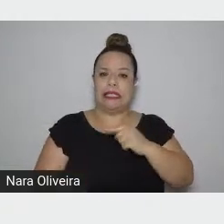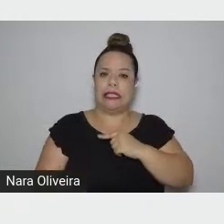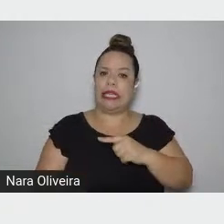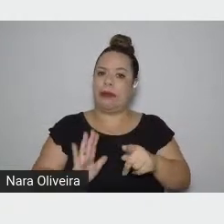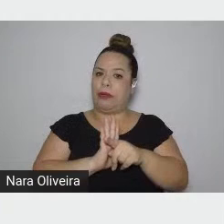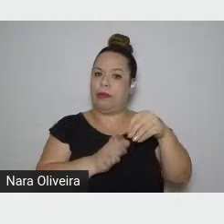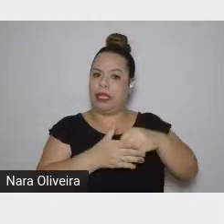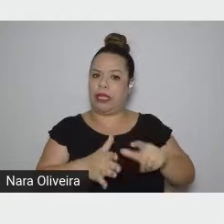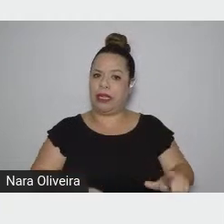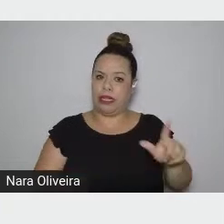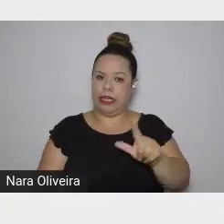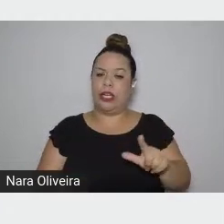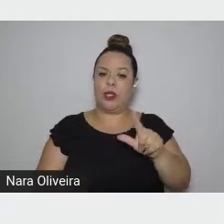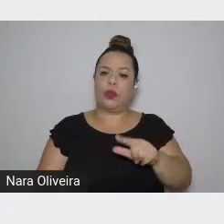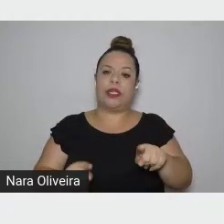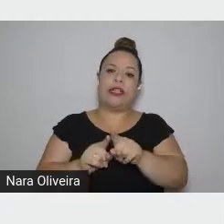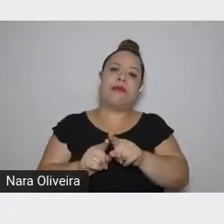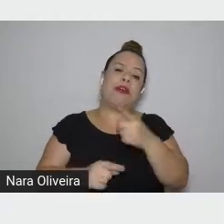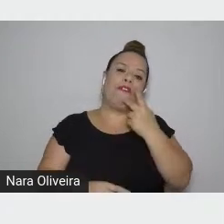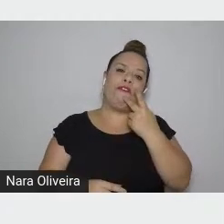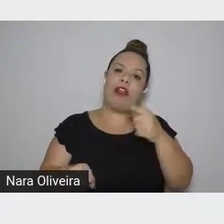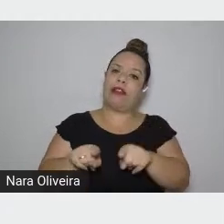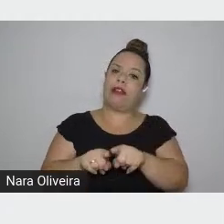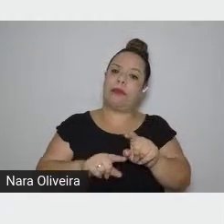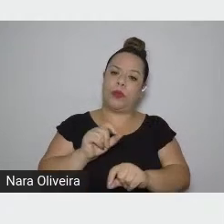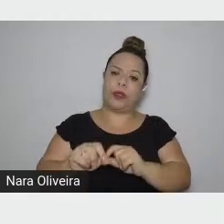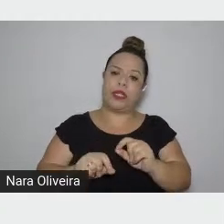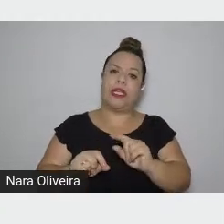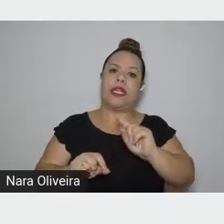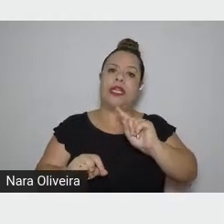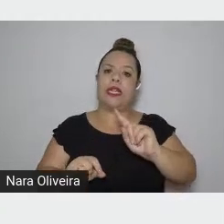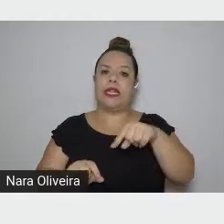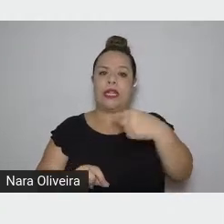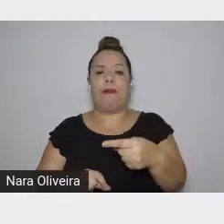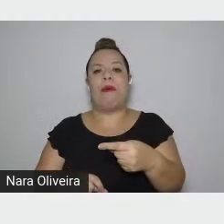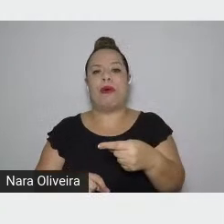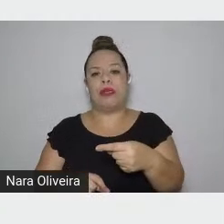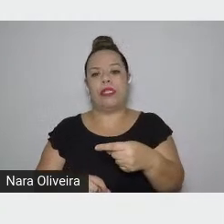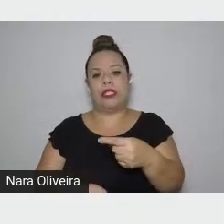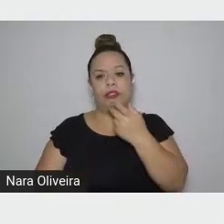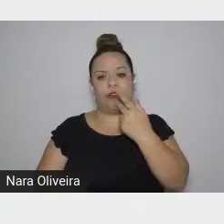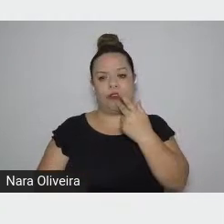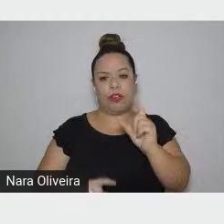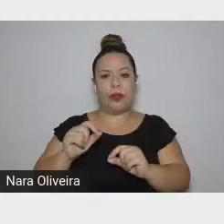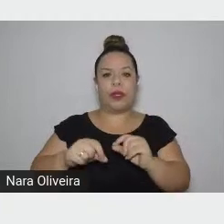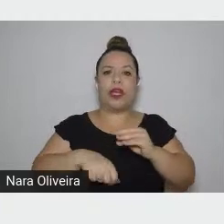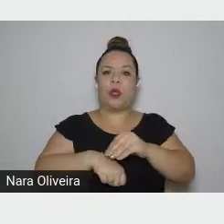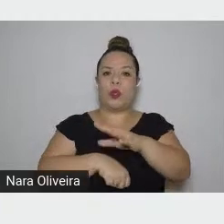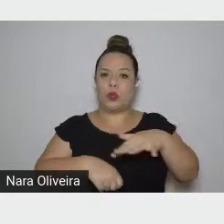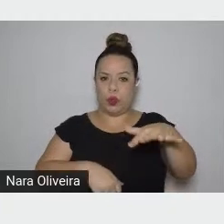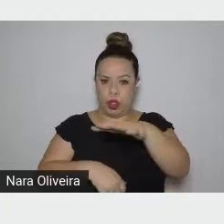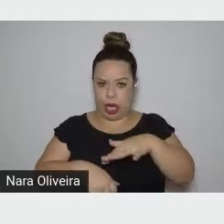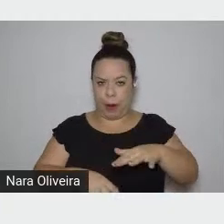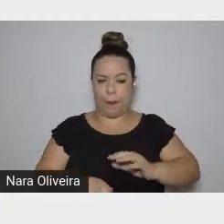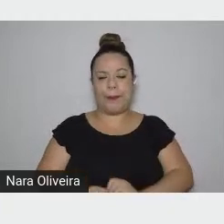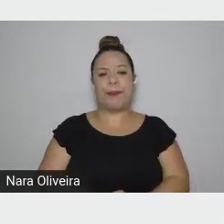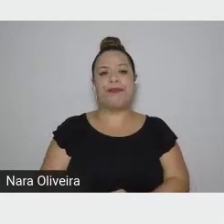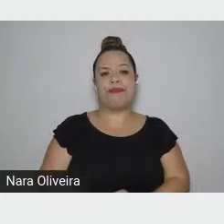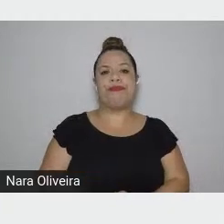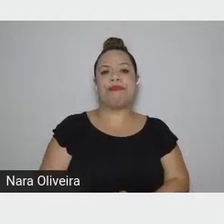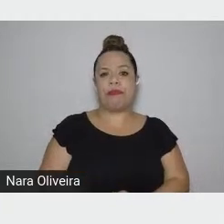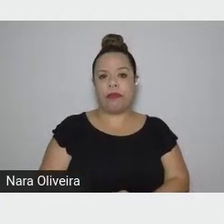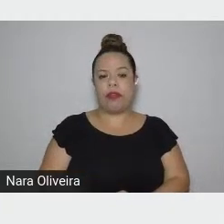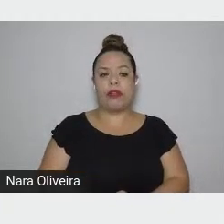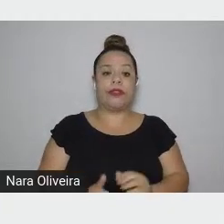do Chão, eu vou falar também, mais adiante, quando eu fizera as considerações gerais. Em 82,